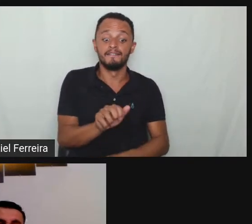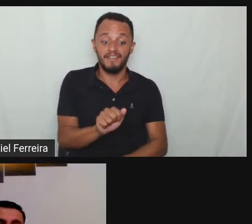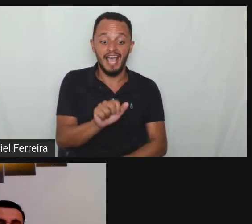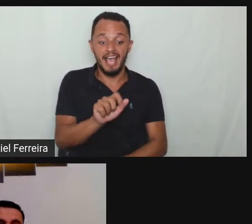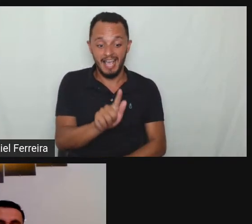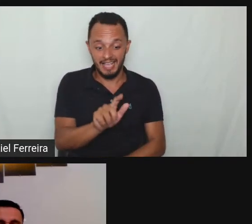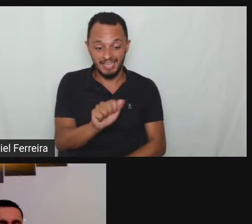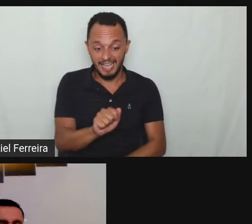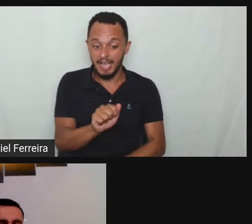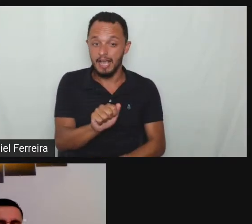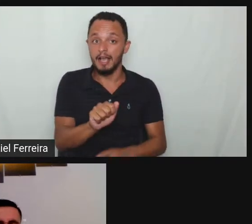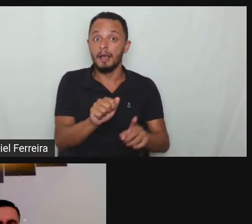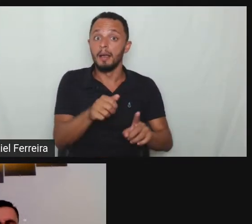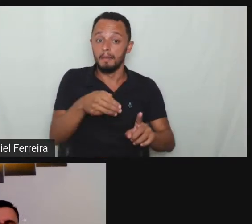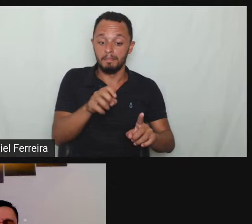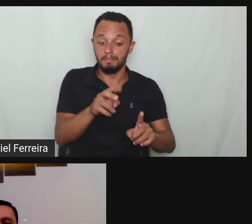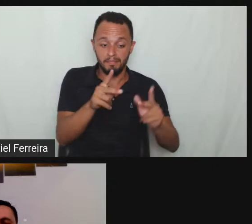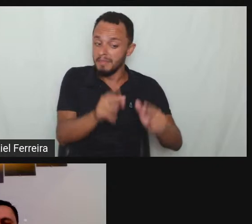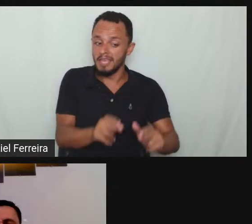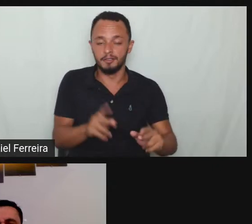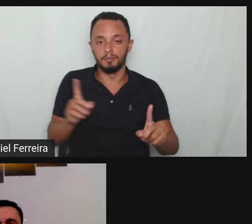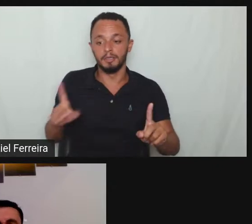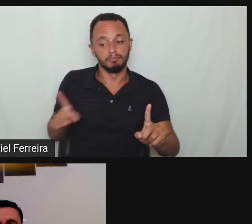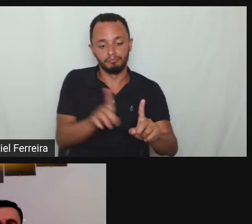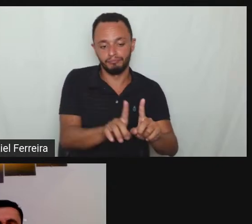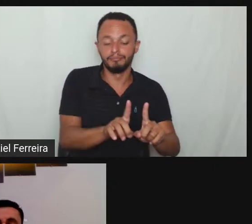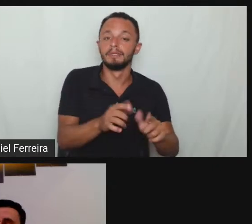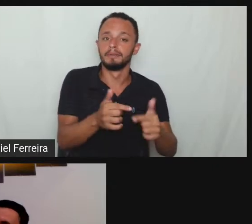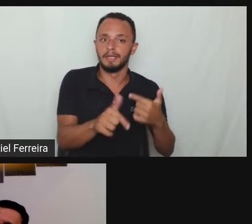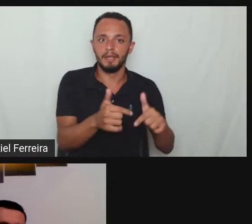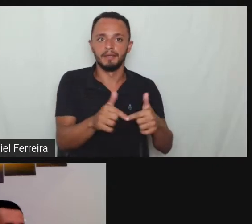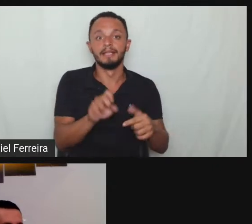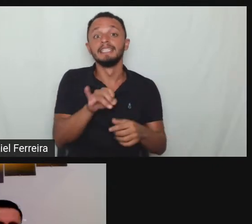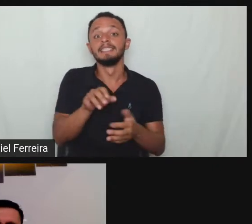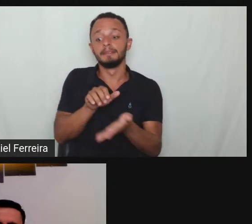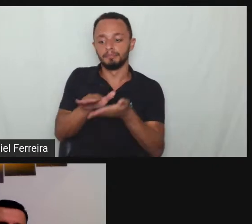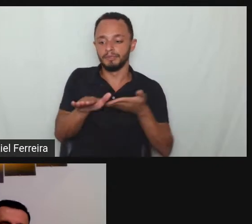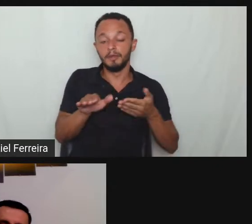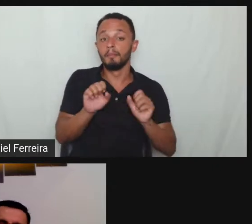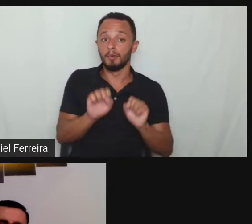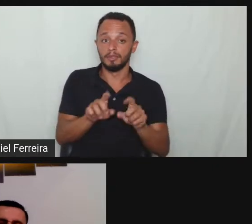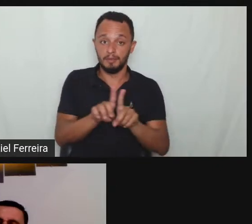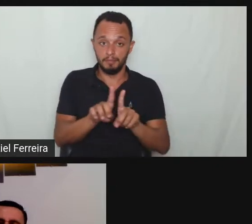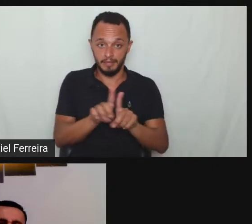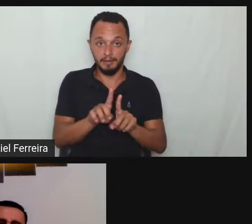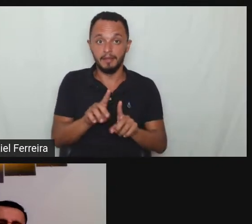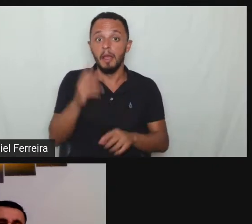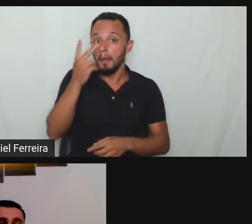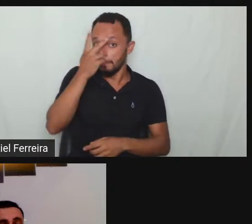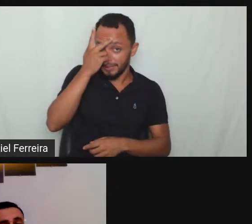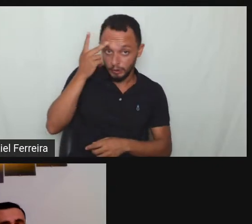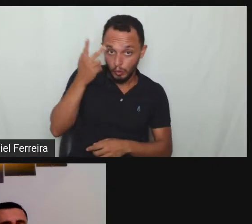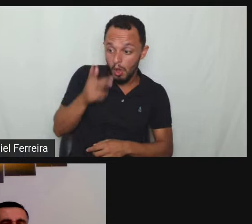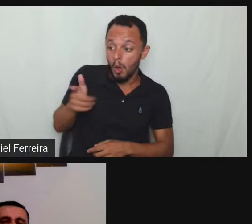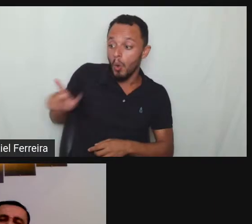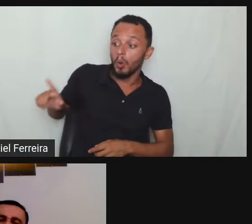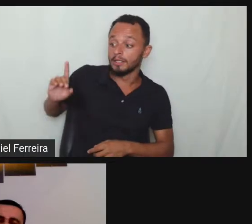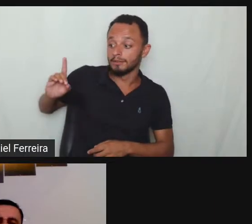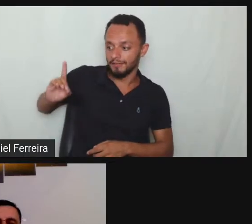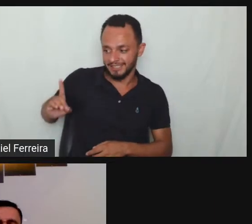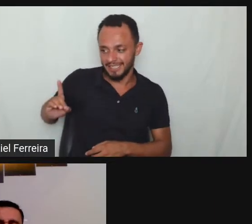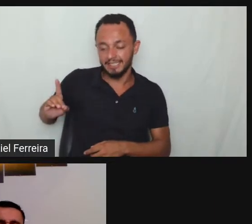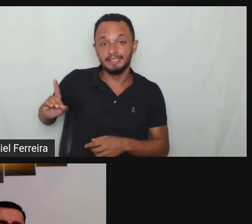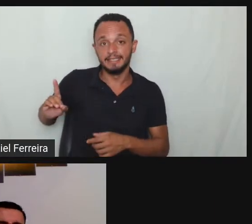ponto segundo ponto tem que ser outra pessoa com deficiência mas também não necessário a mesma deficiência senão estaria